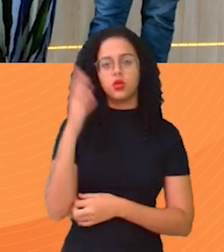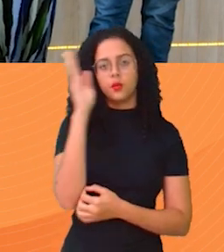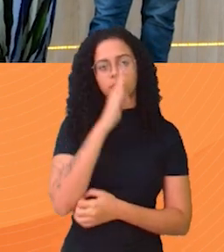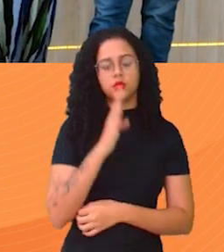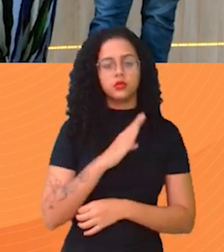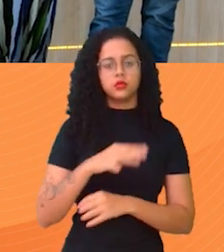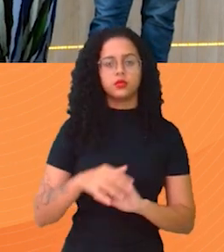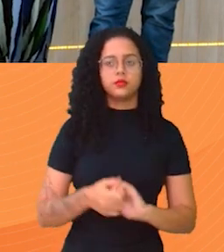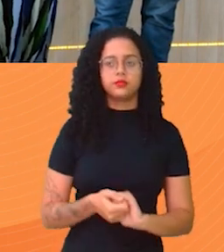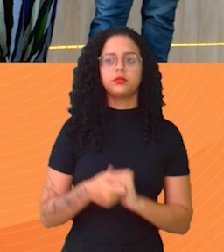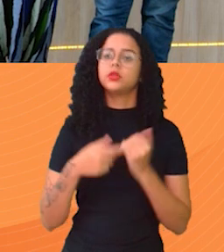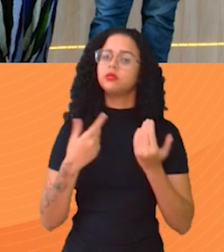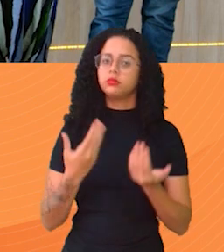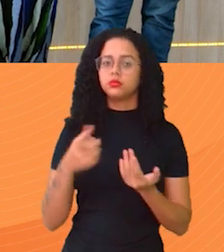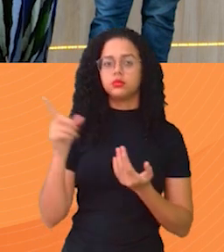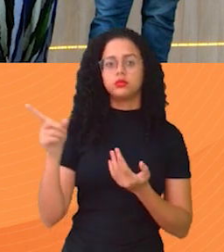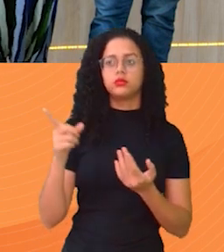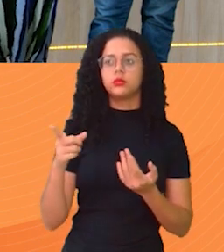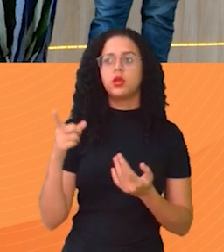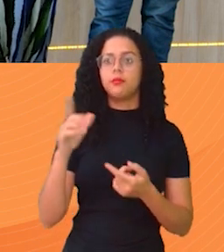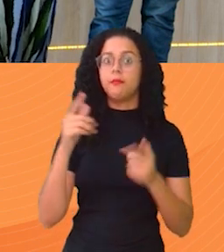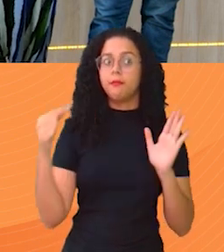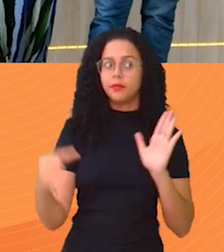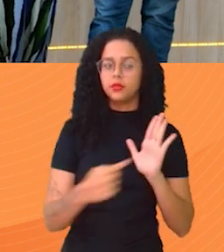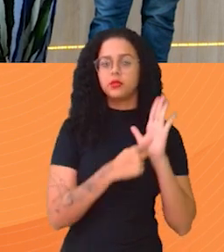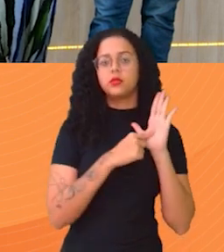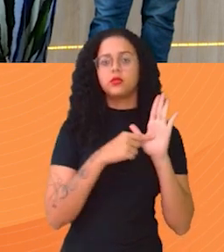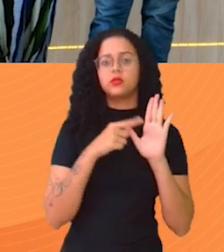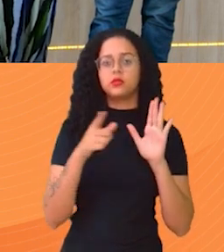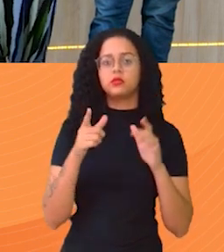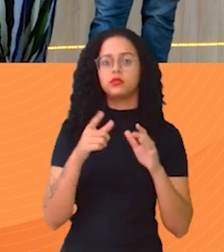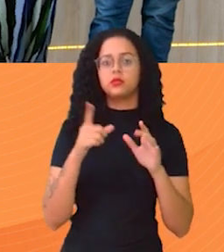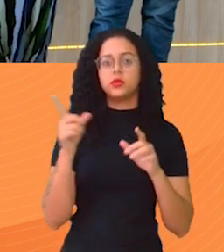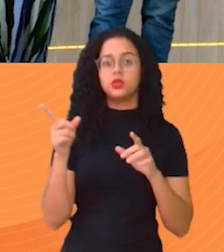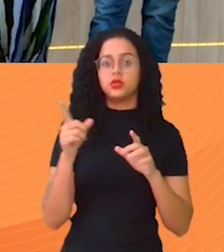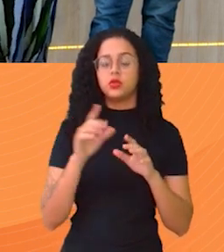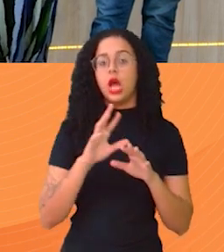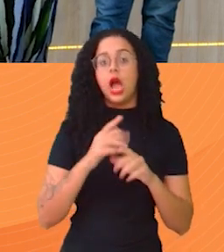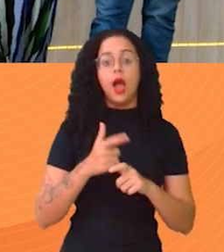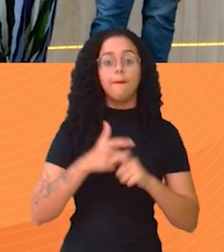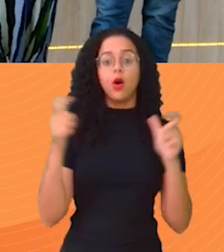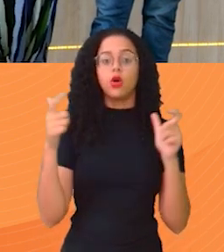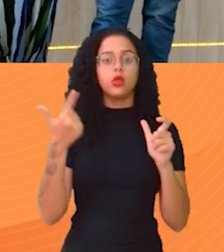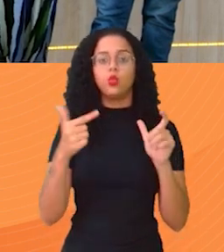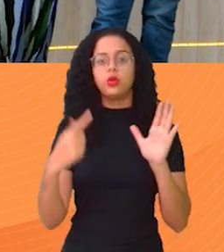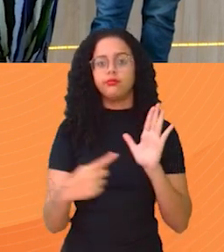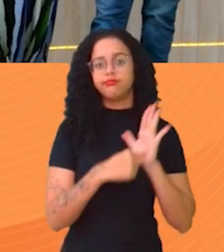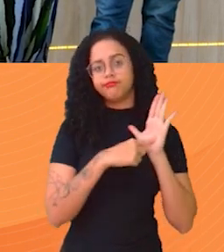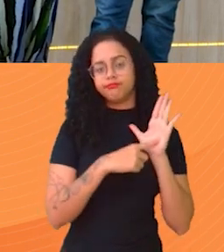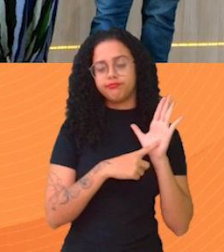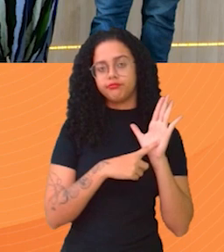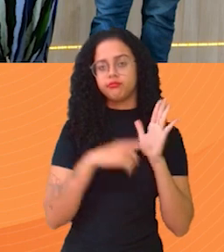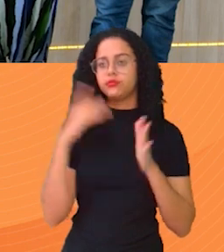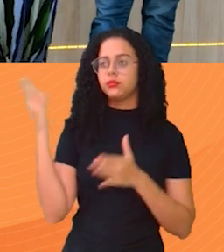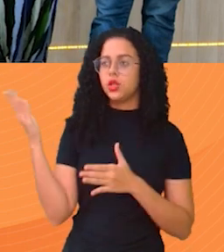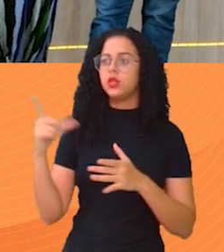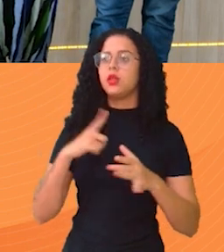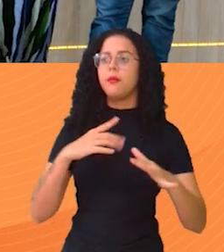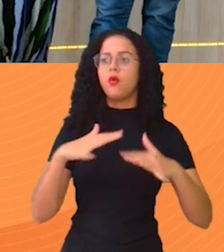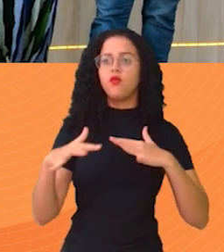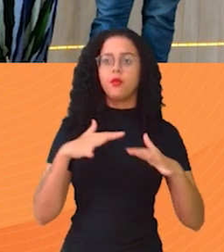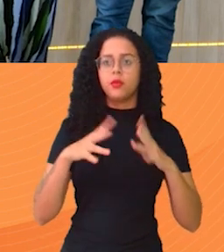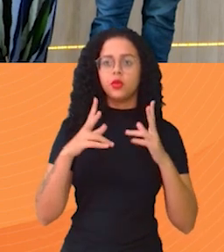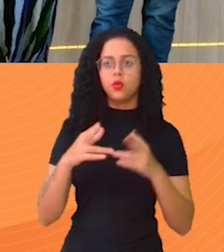país. E isso são casos que são notificados, gente. Vários casos não são. Diante disso, tem movimentos